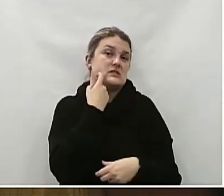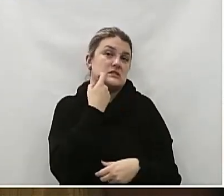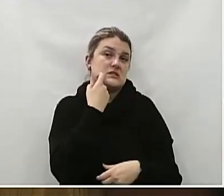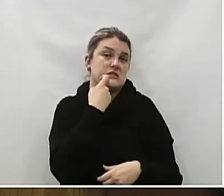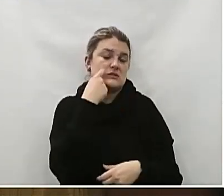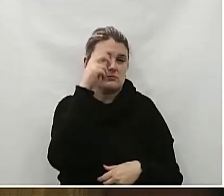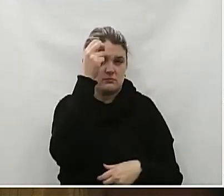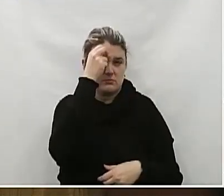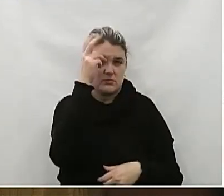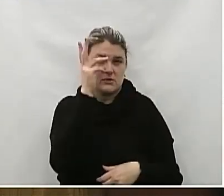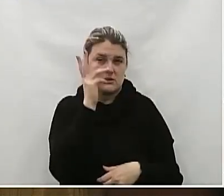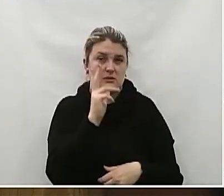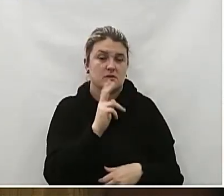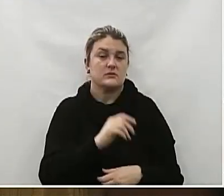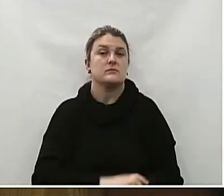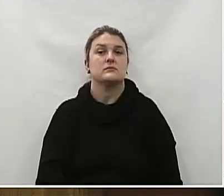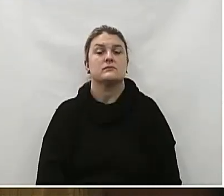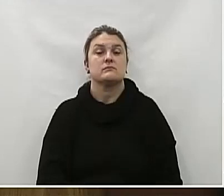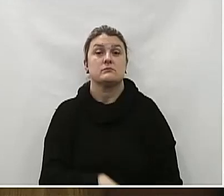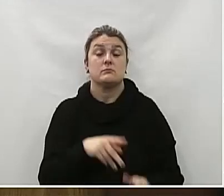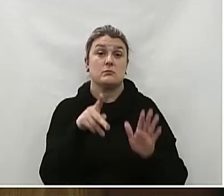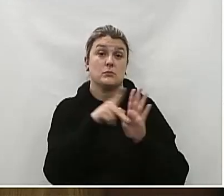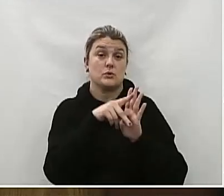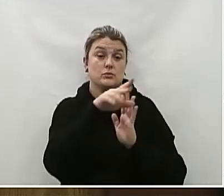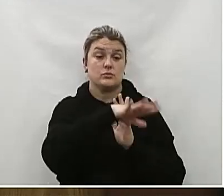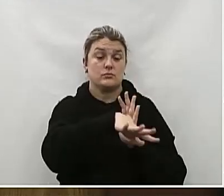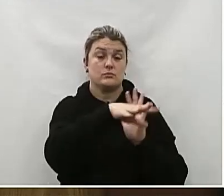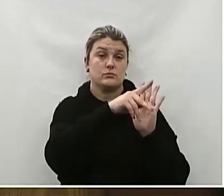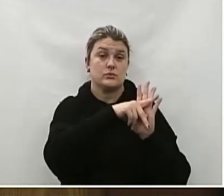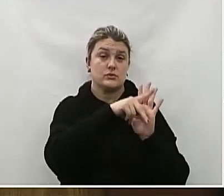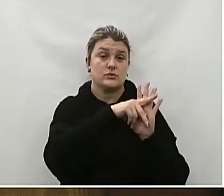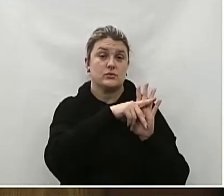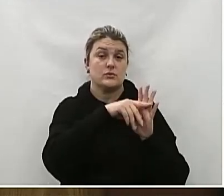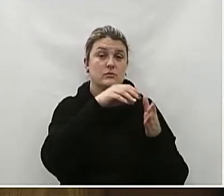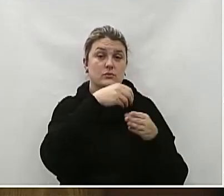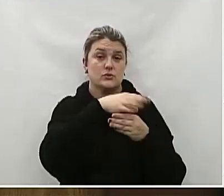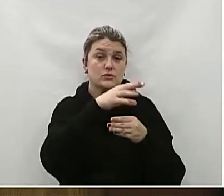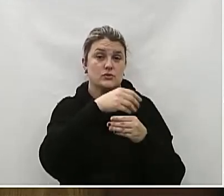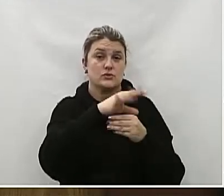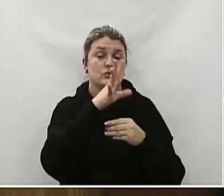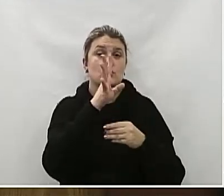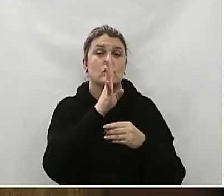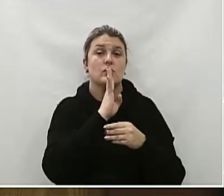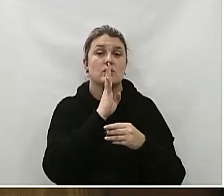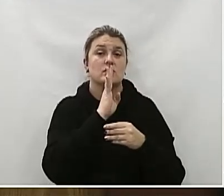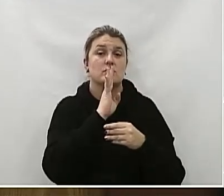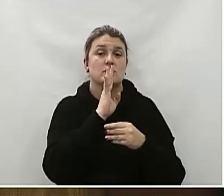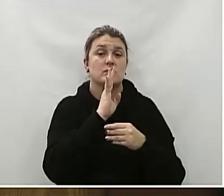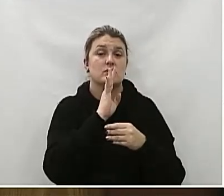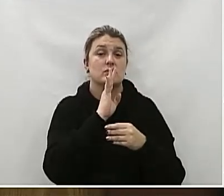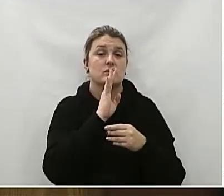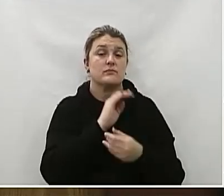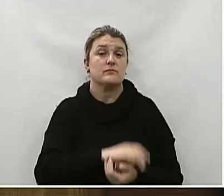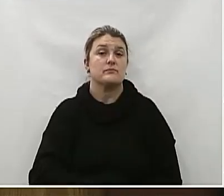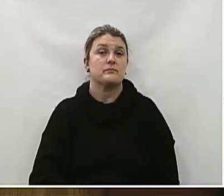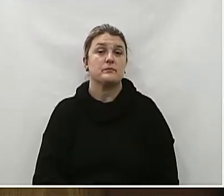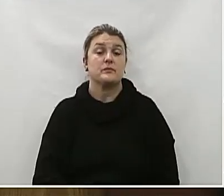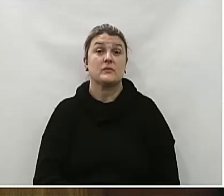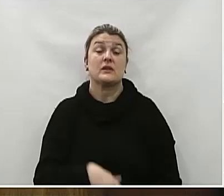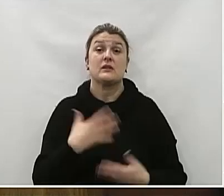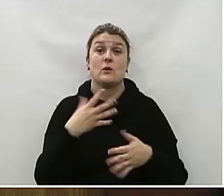Batalhão 16º Batalhão Da Polícia Militar Produziram conhecimento A respeito De quatro veículos Oriundos do Paraguai